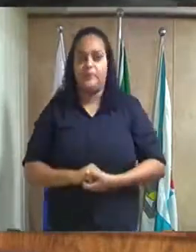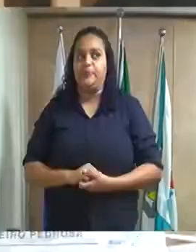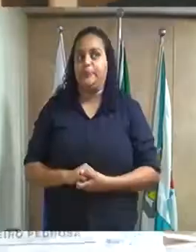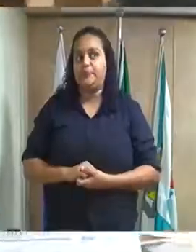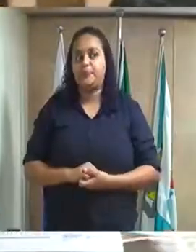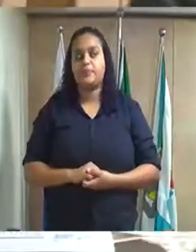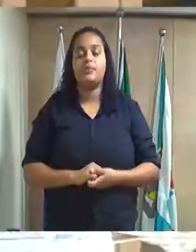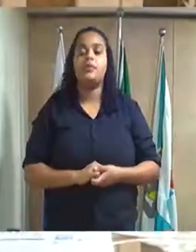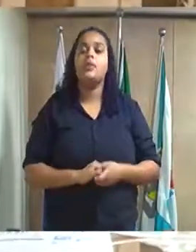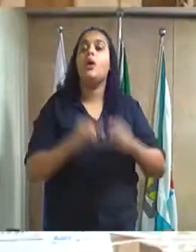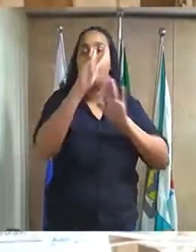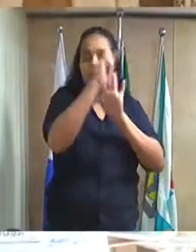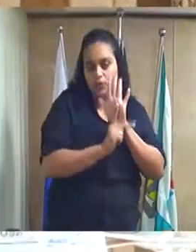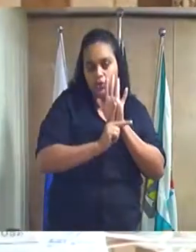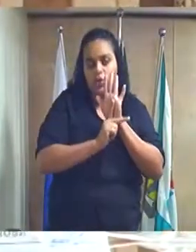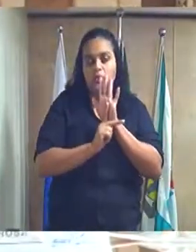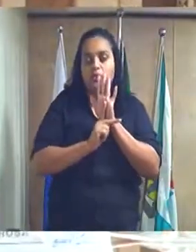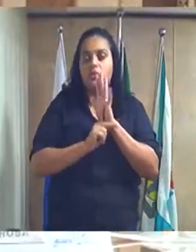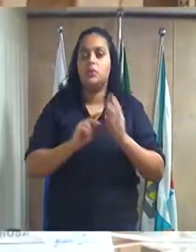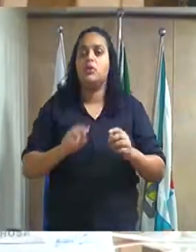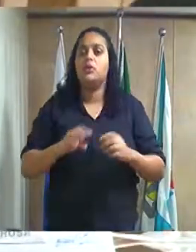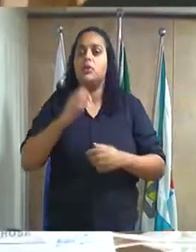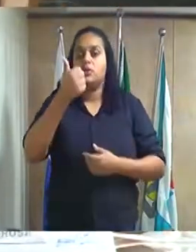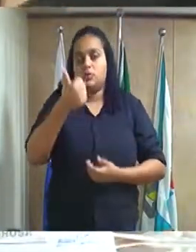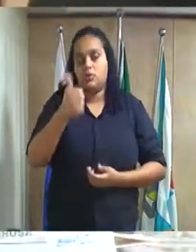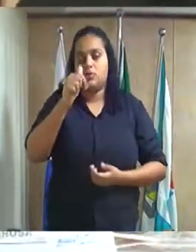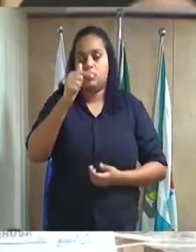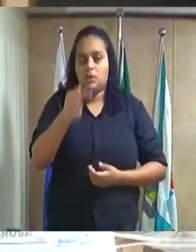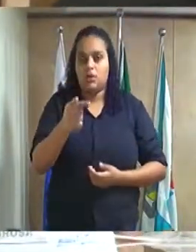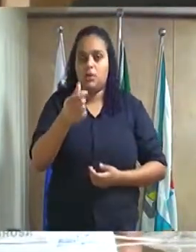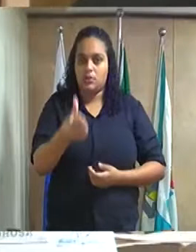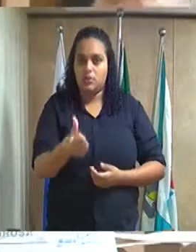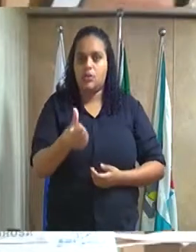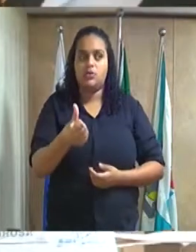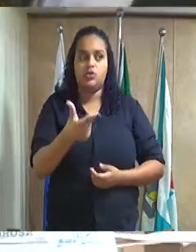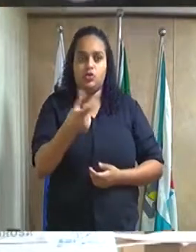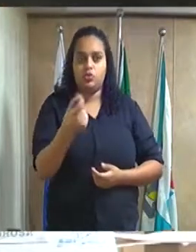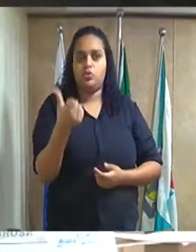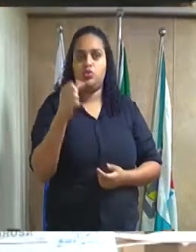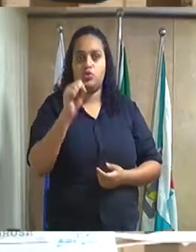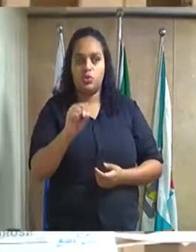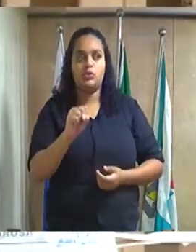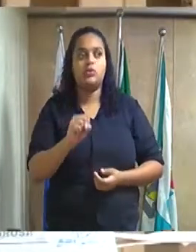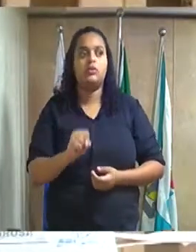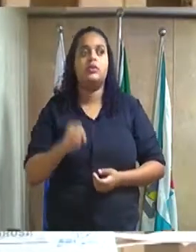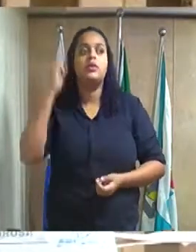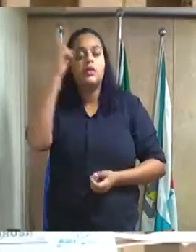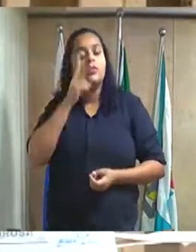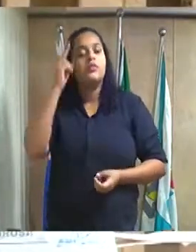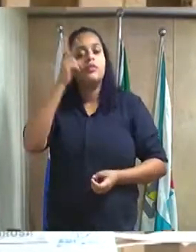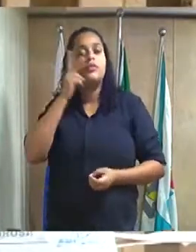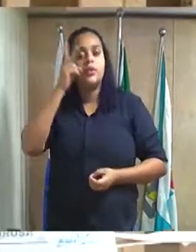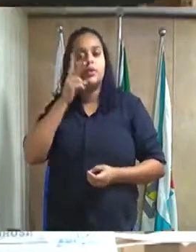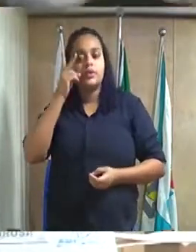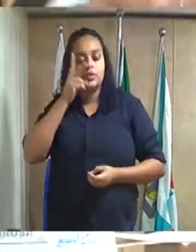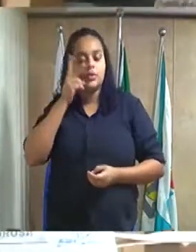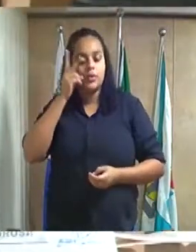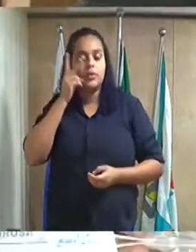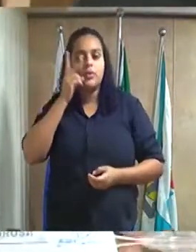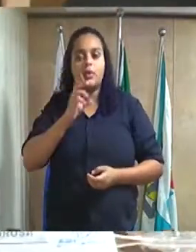projeto decreto legislativo número 166 de 2018 do excelentíssimo senhor vereador